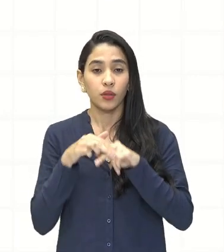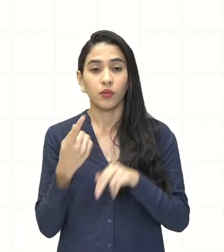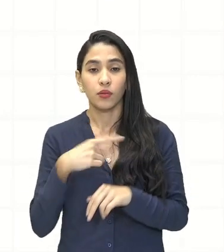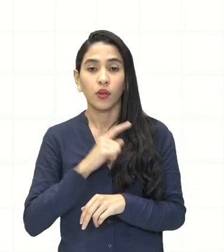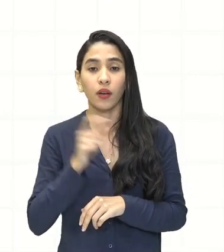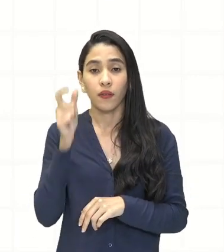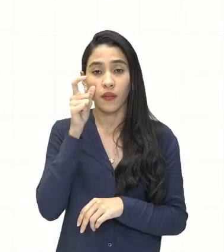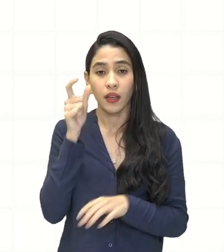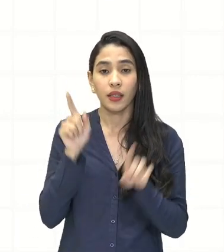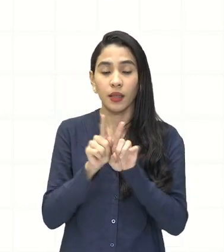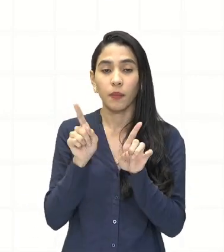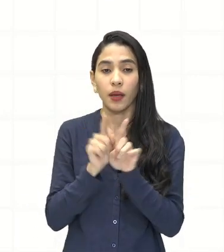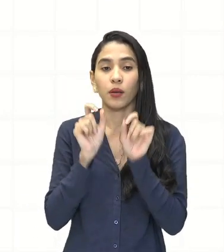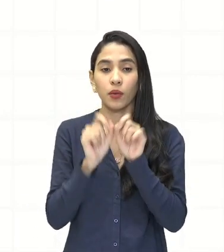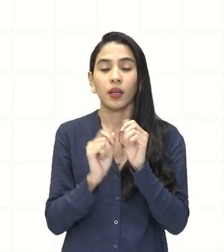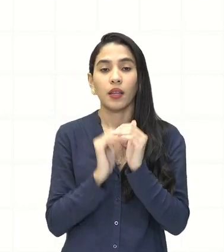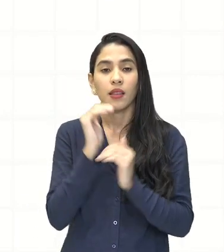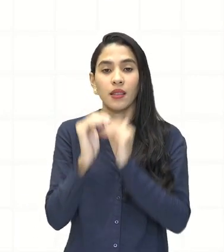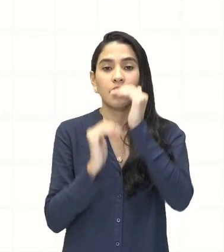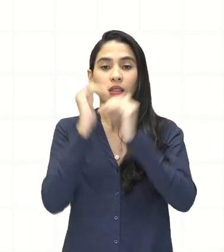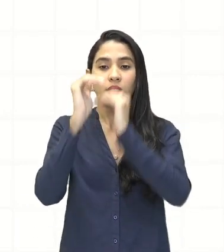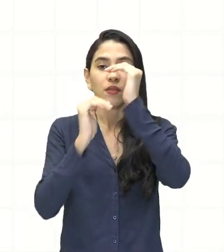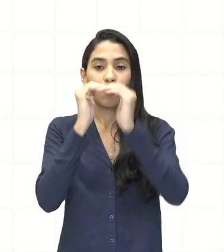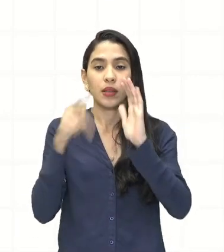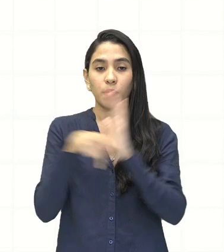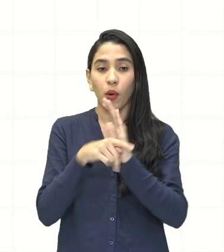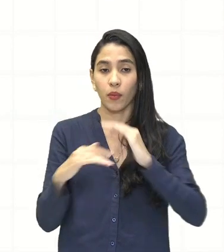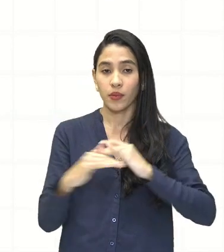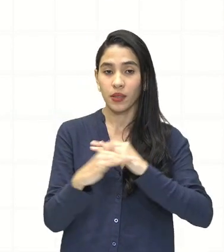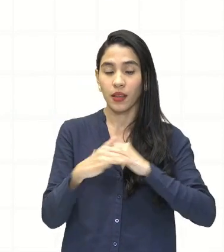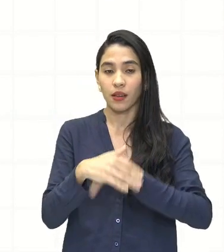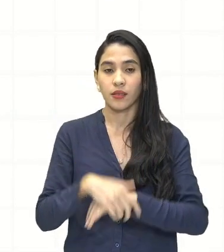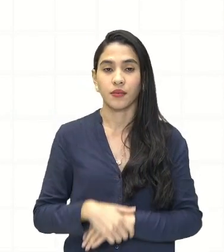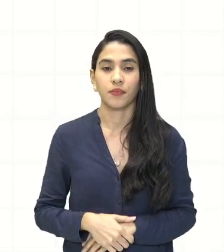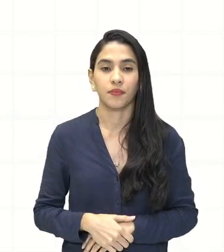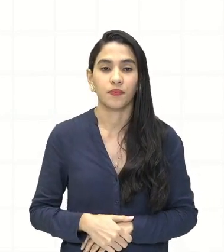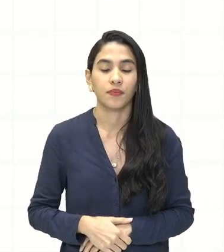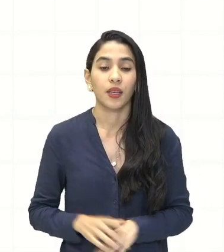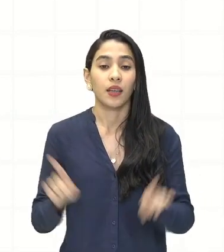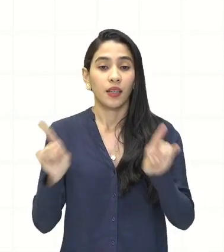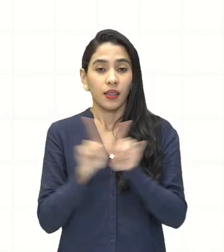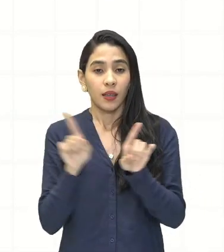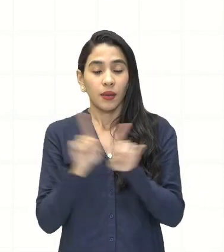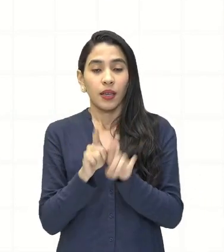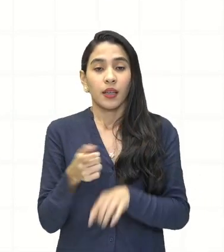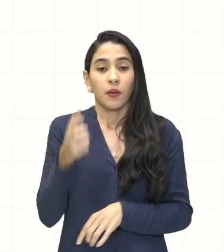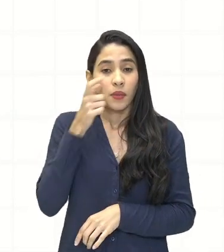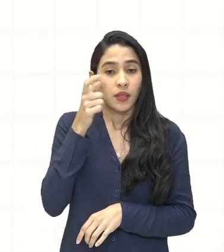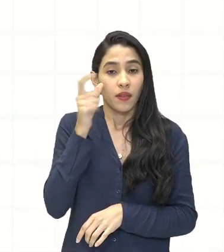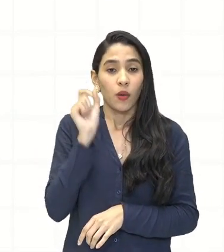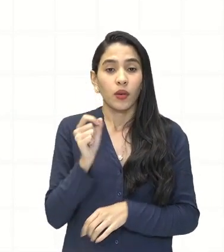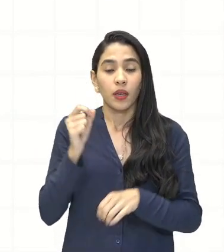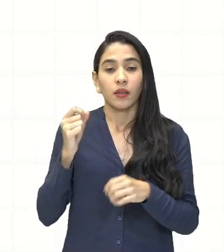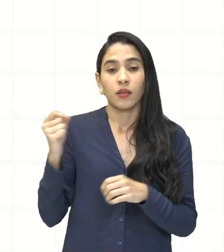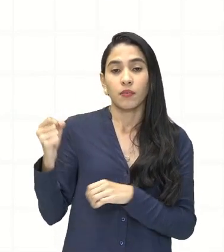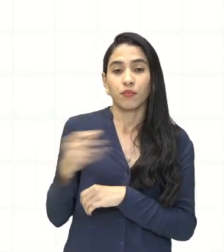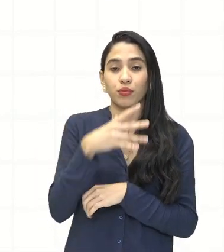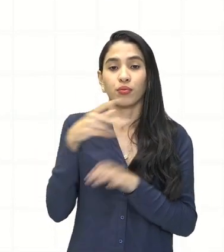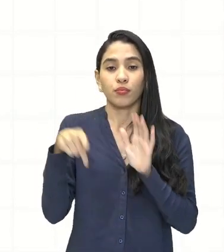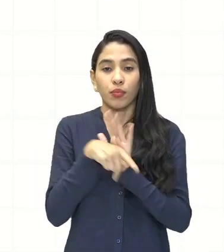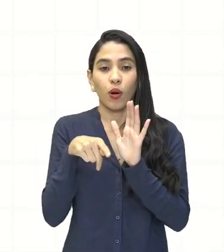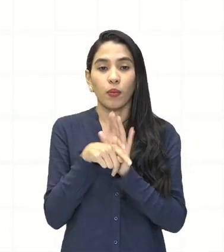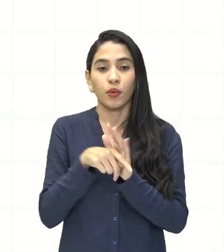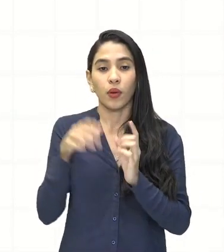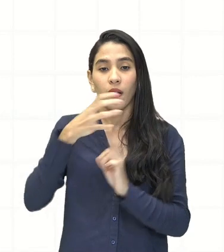observar o desenvolvimento das cidades, ok? Vamos observar também o surgimento das feiras.